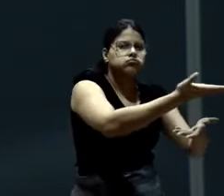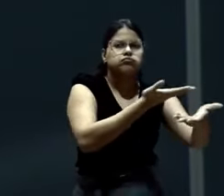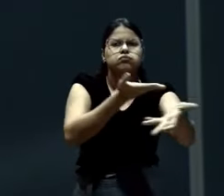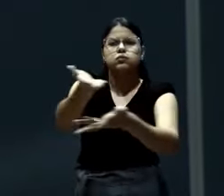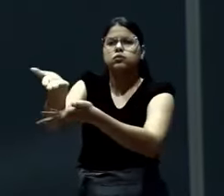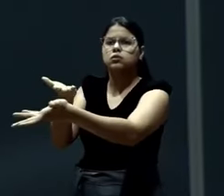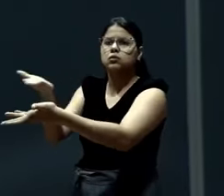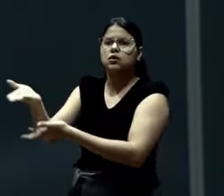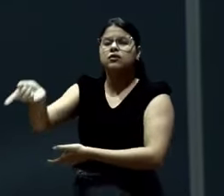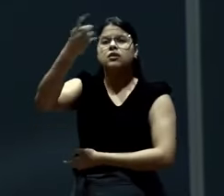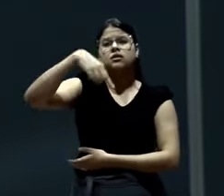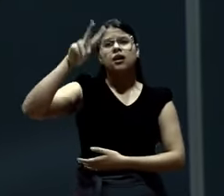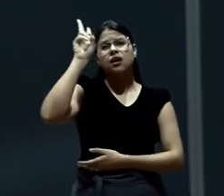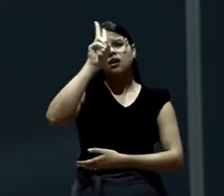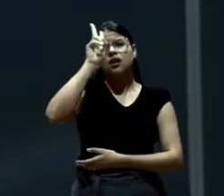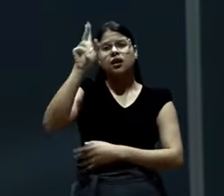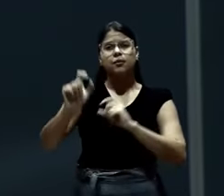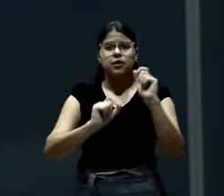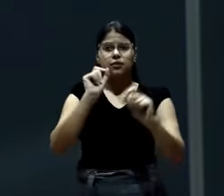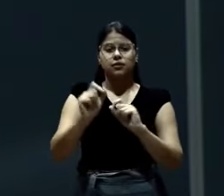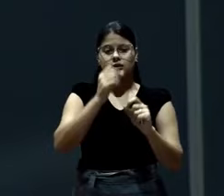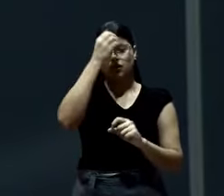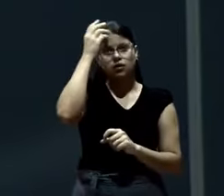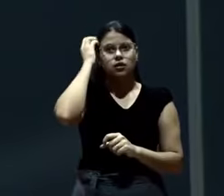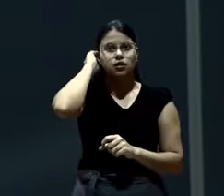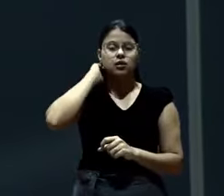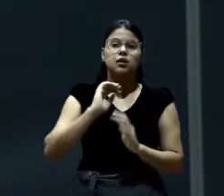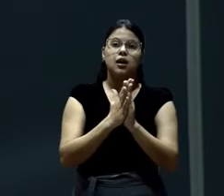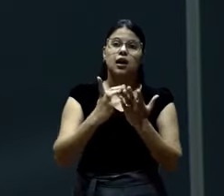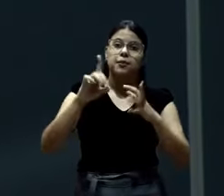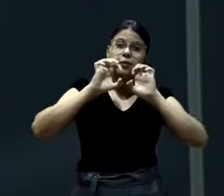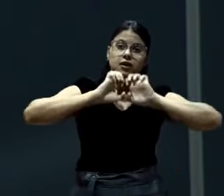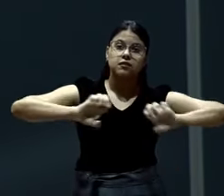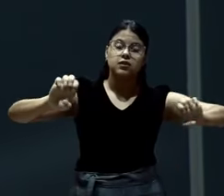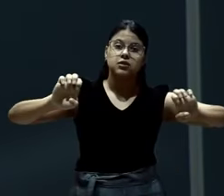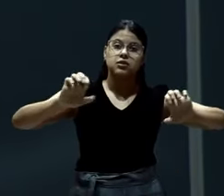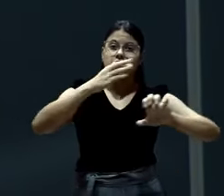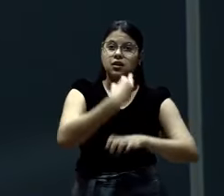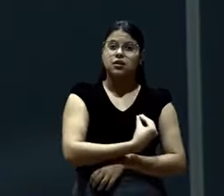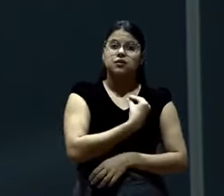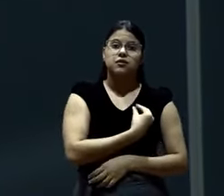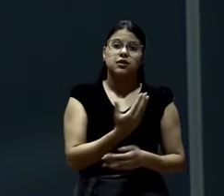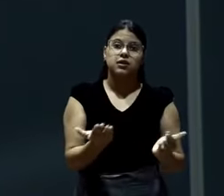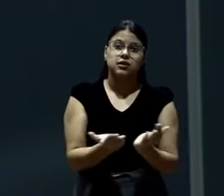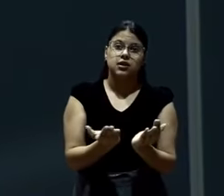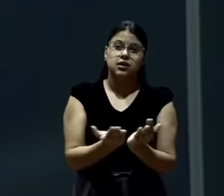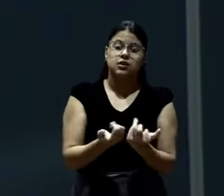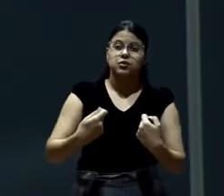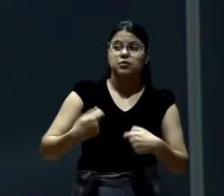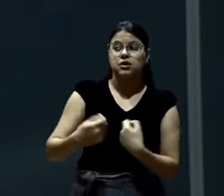Lembre-se sempre que evangelho. Ser cristão envolve. O próximo.